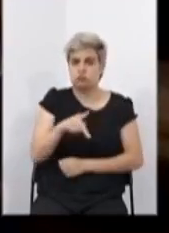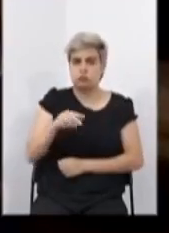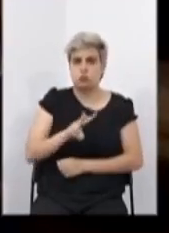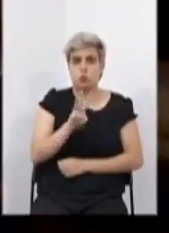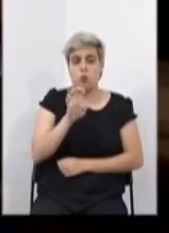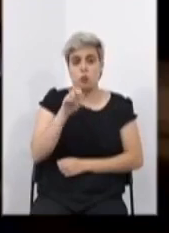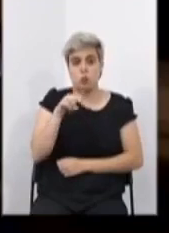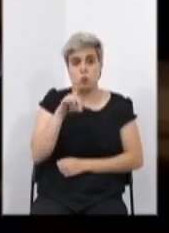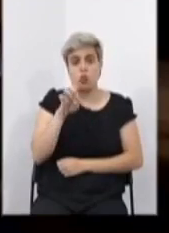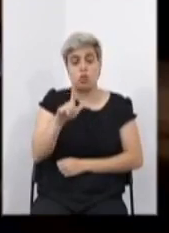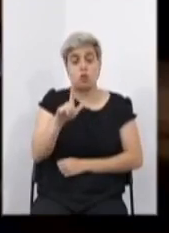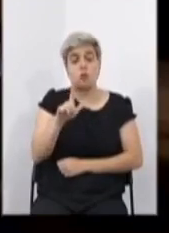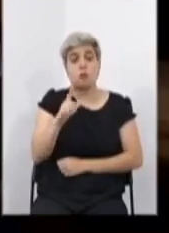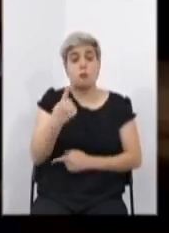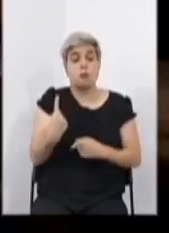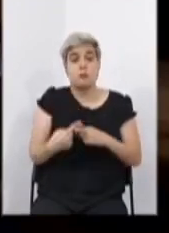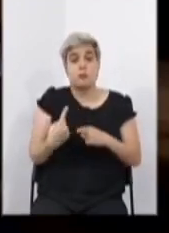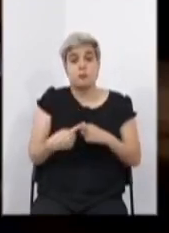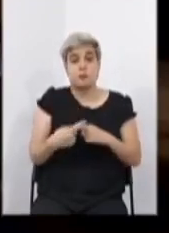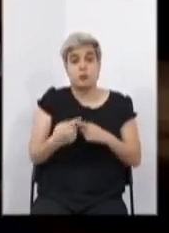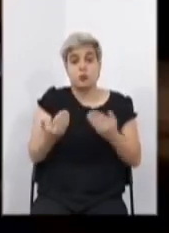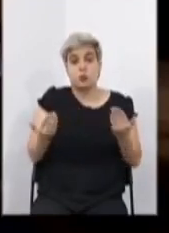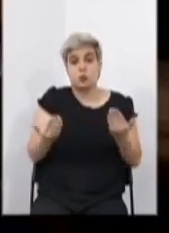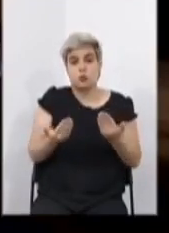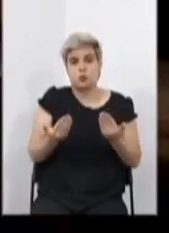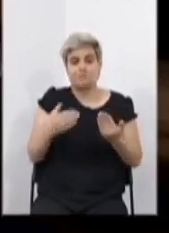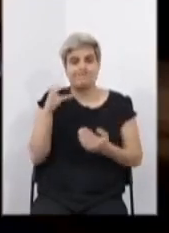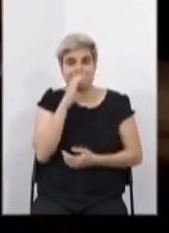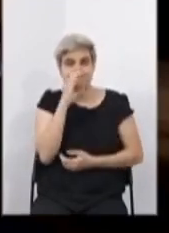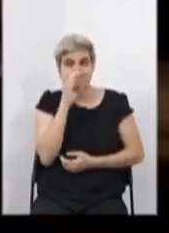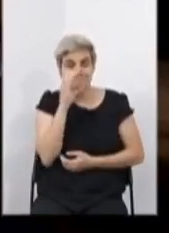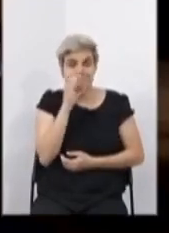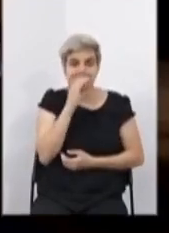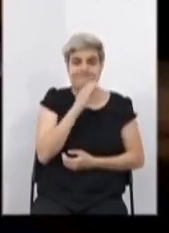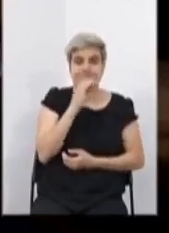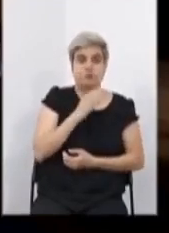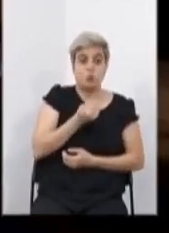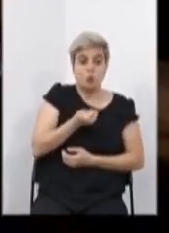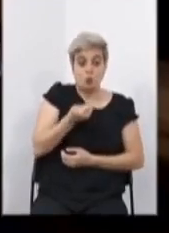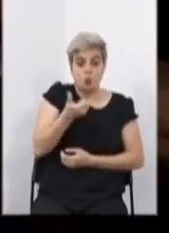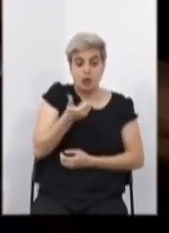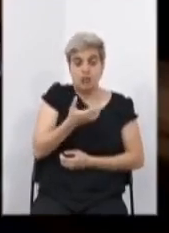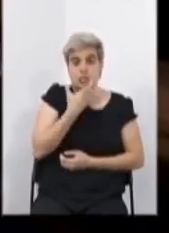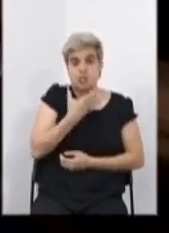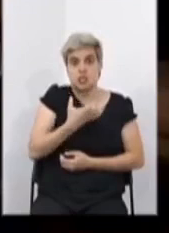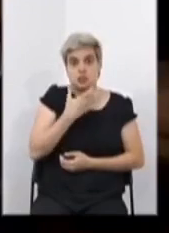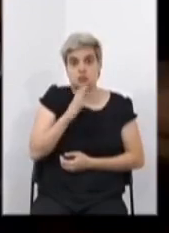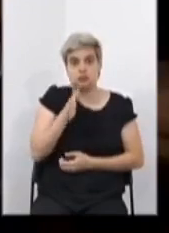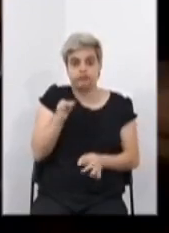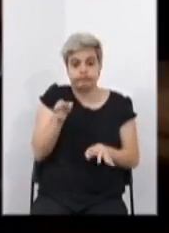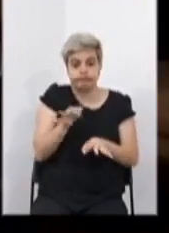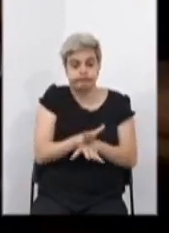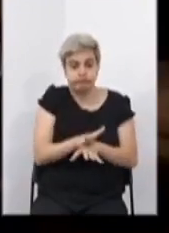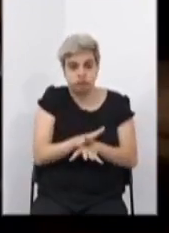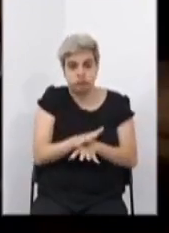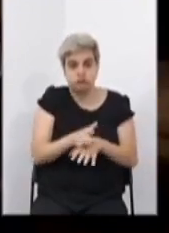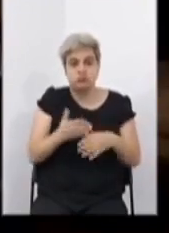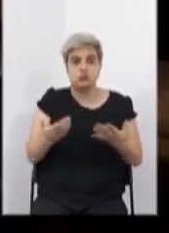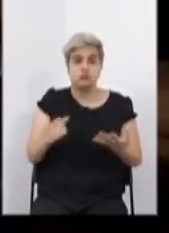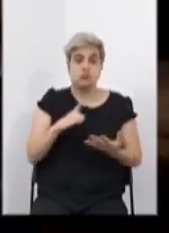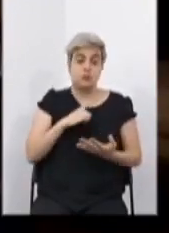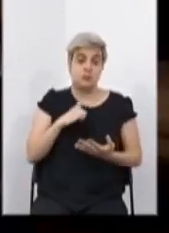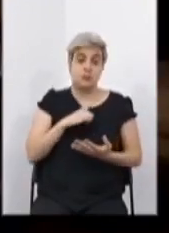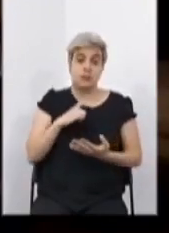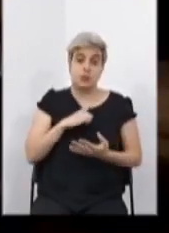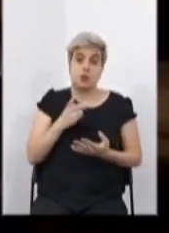porque o tempo urge e ele já está chegando em dezembro, que é o final dos trabalhos. Essa audiência pública